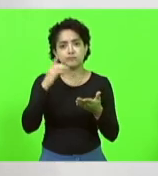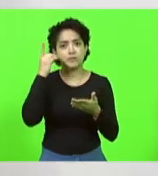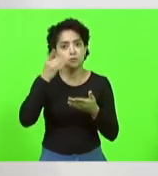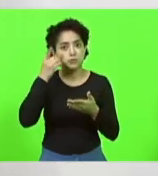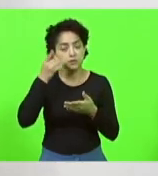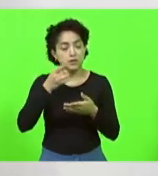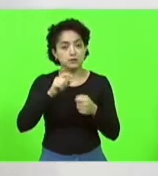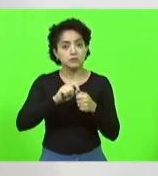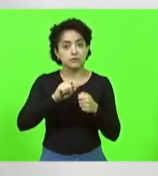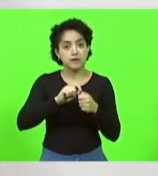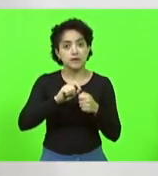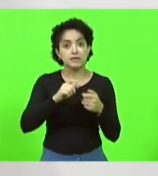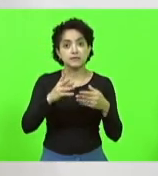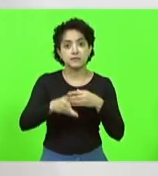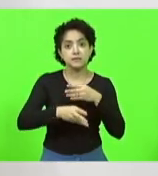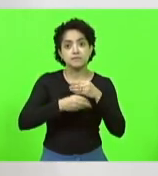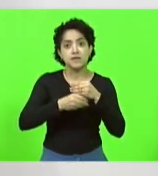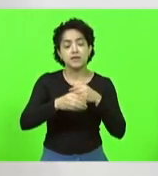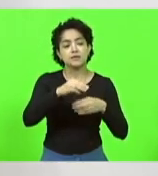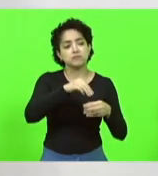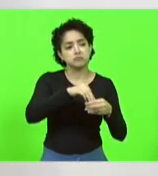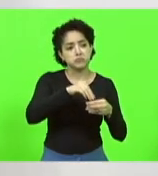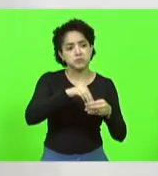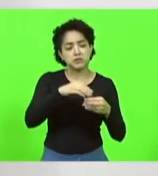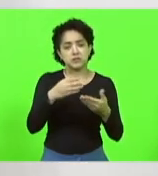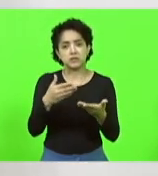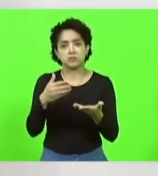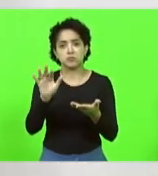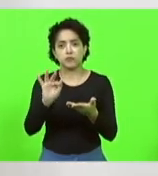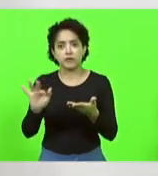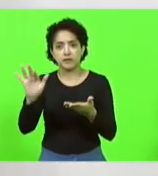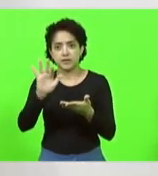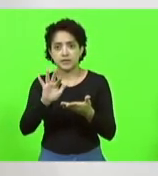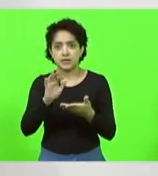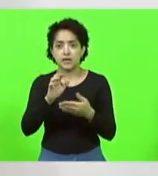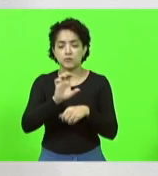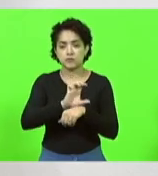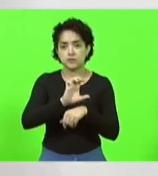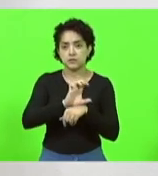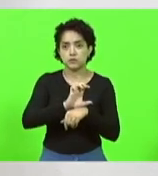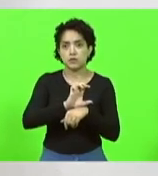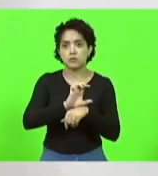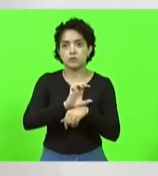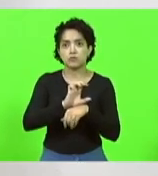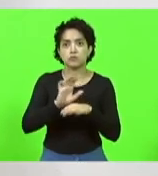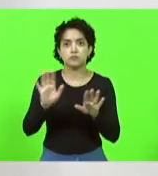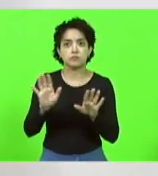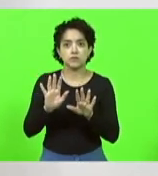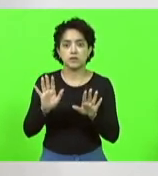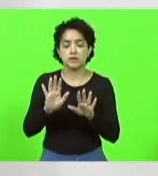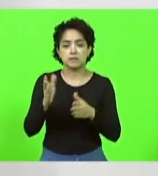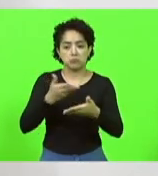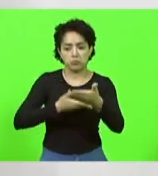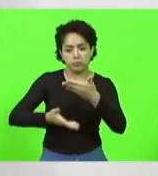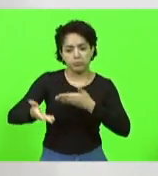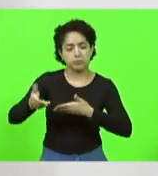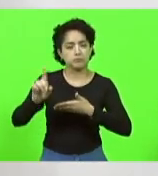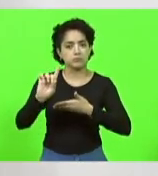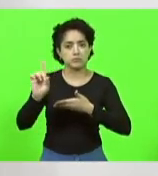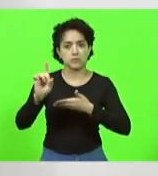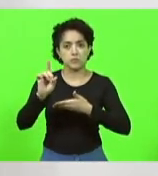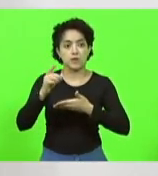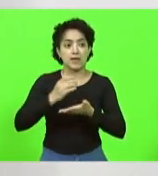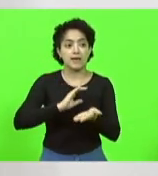âmbito estadual, federal, isso é toma lá da cá. Isso não é toma lá da cá, isso é levar recursos para os